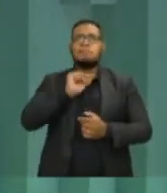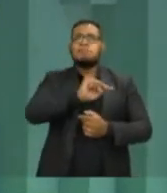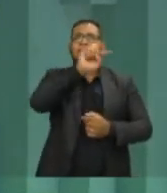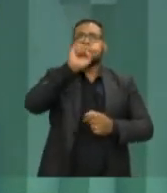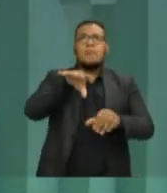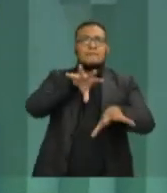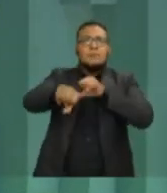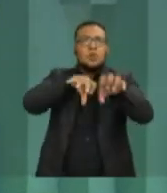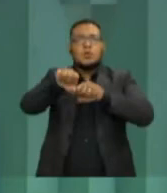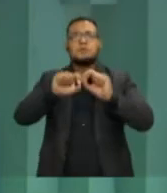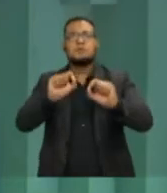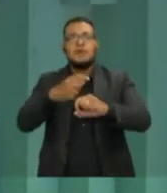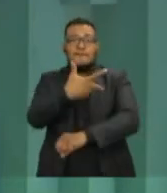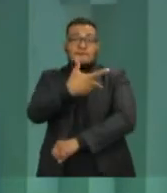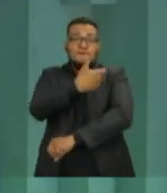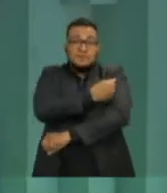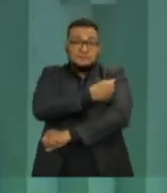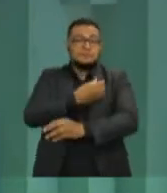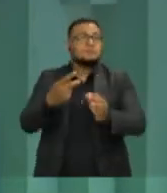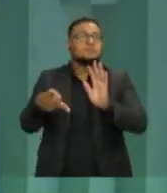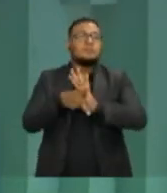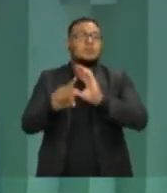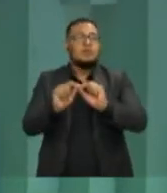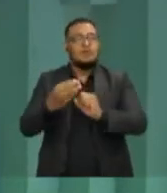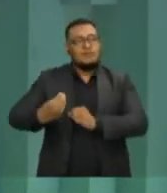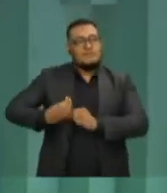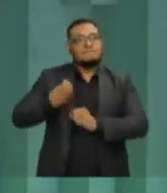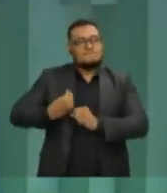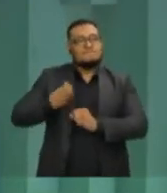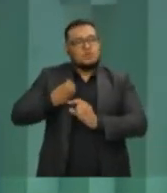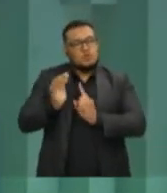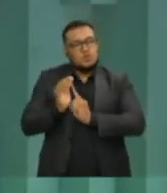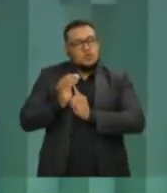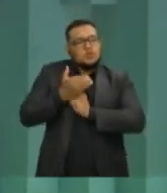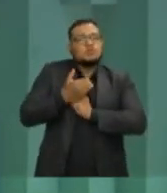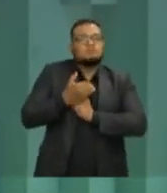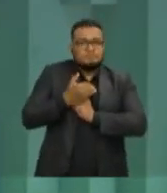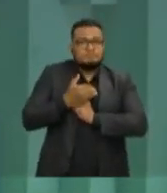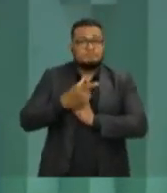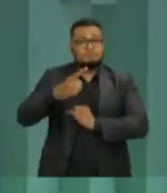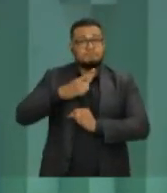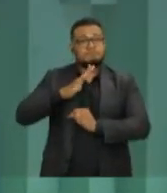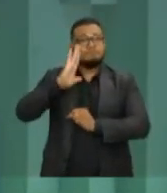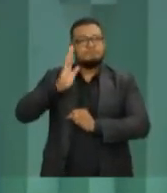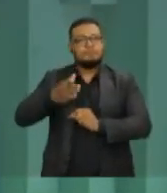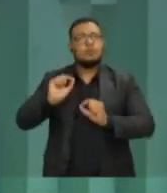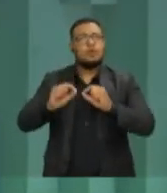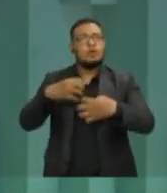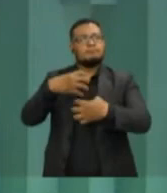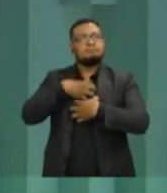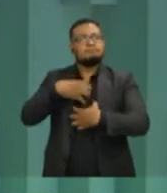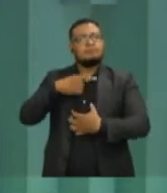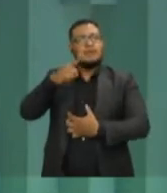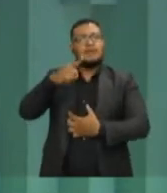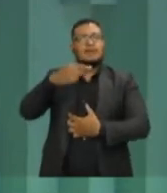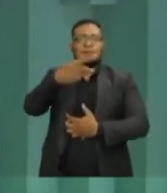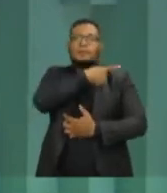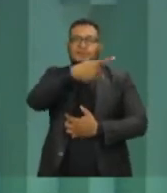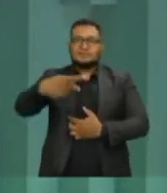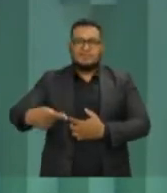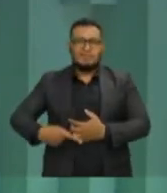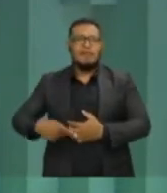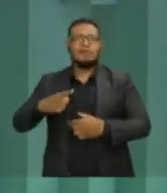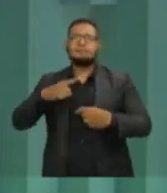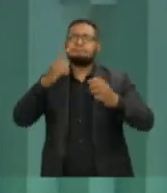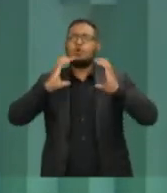proteger a vida das pessoas. Nós não tivemos ainda esse comportamento por parte da presidência da República e dos aliados,